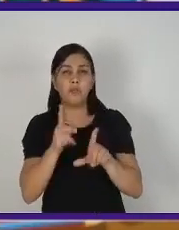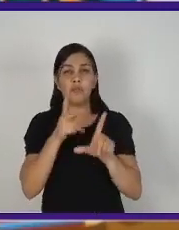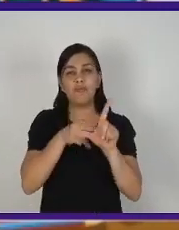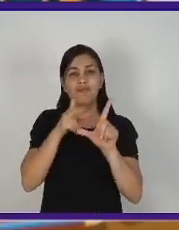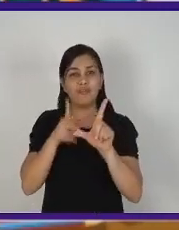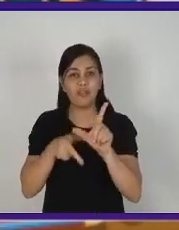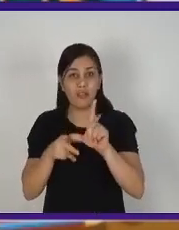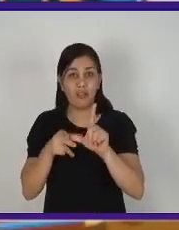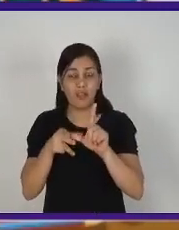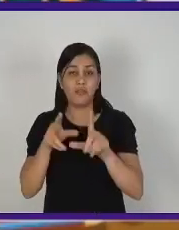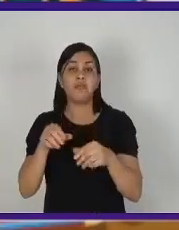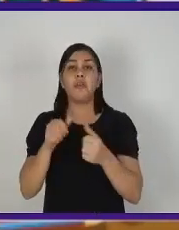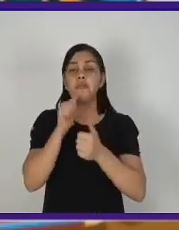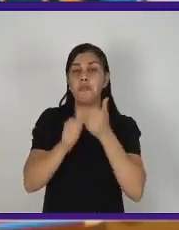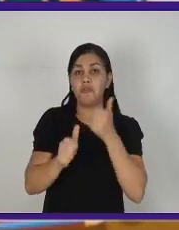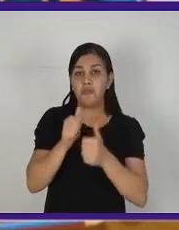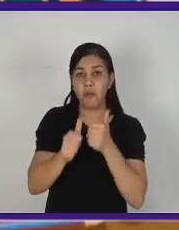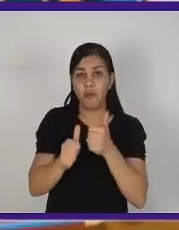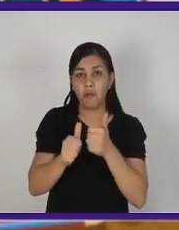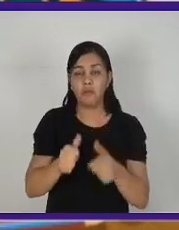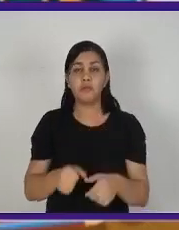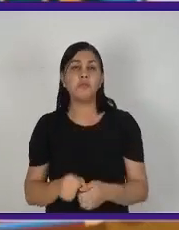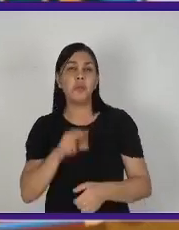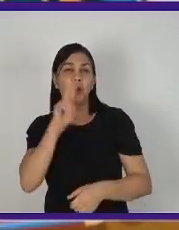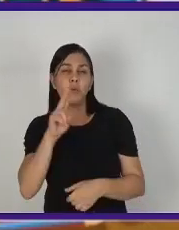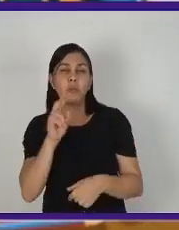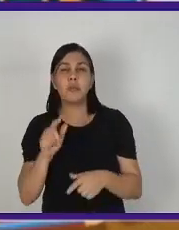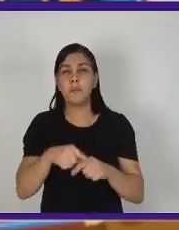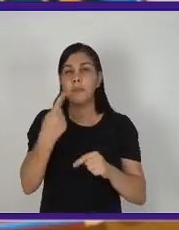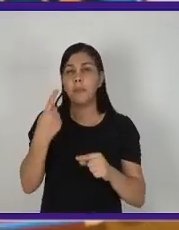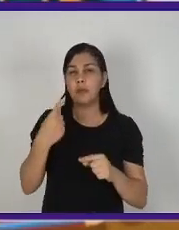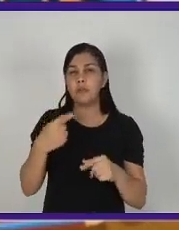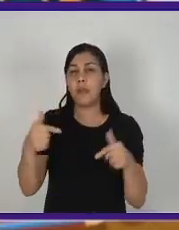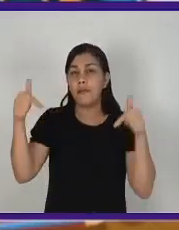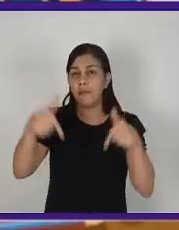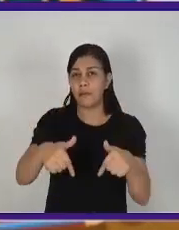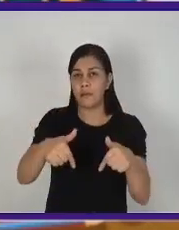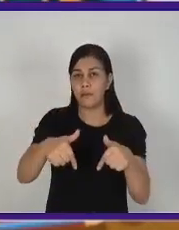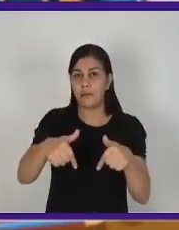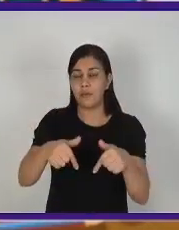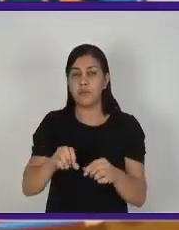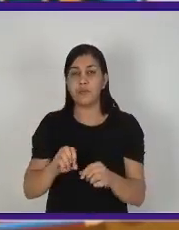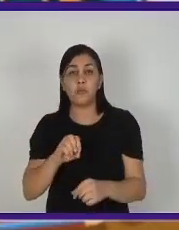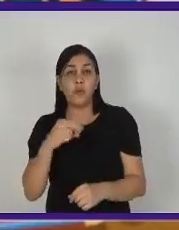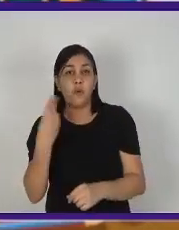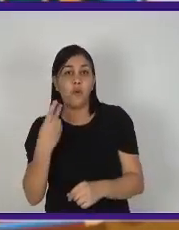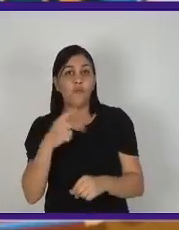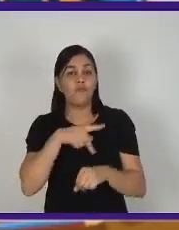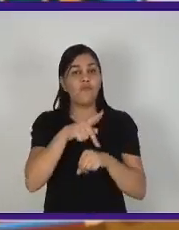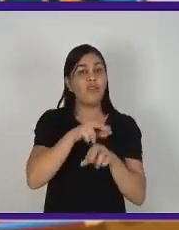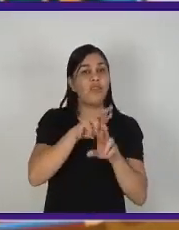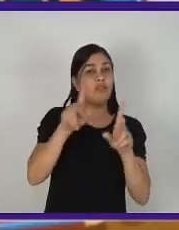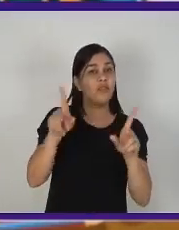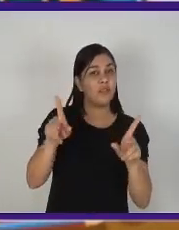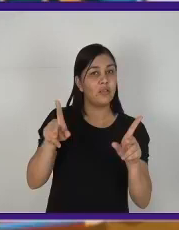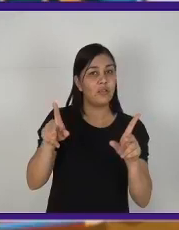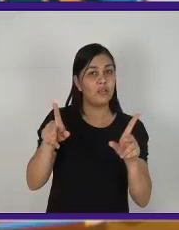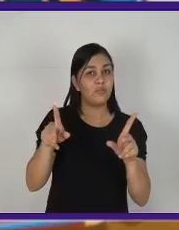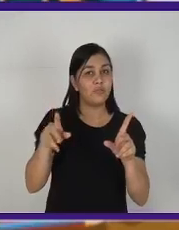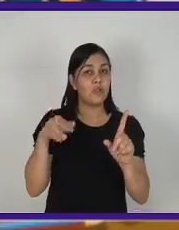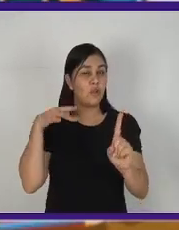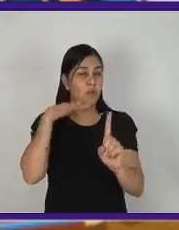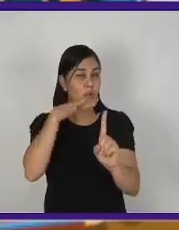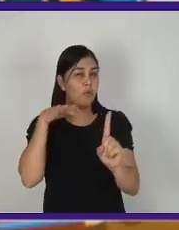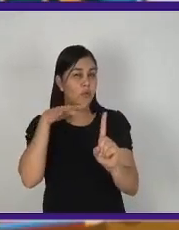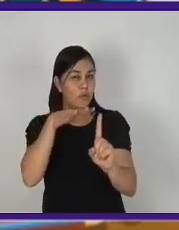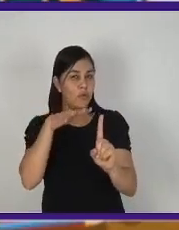séries, jogos digitais também. A gente consome mais daqui do que eles consomem da gente? Você acha que essa é uma